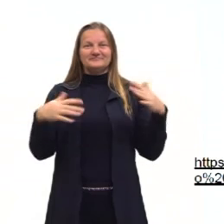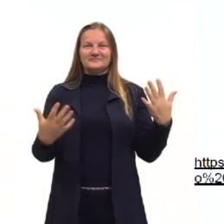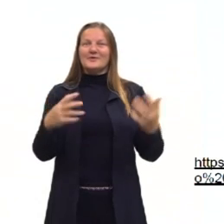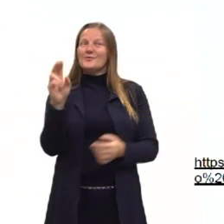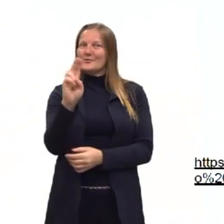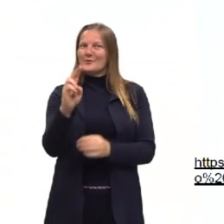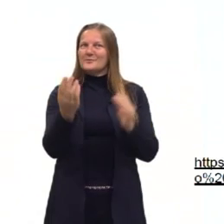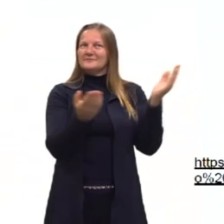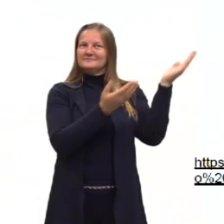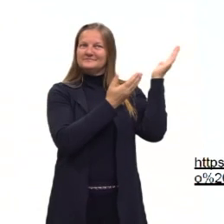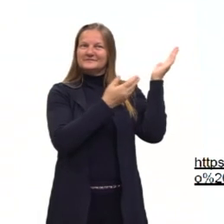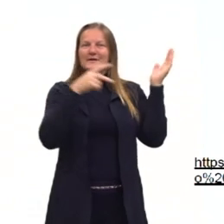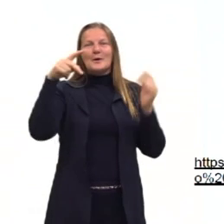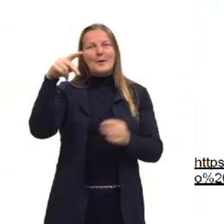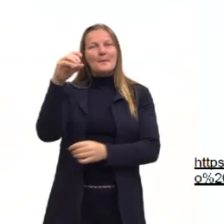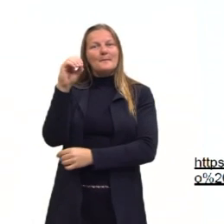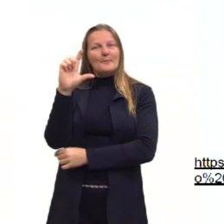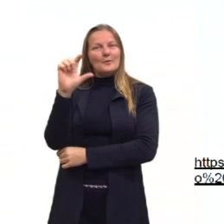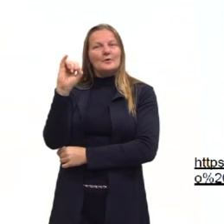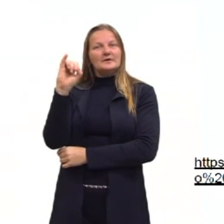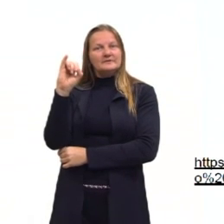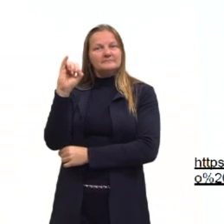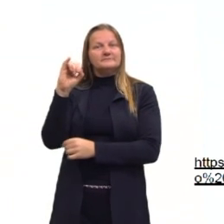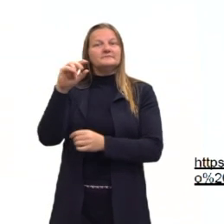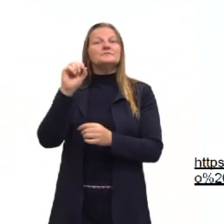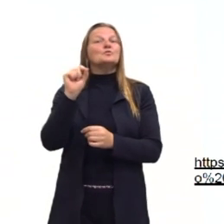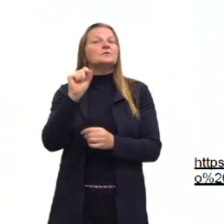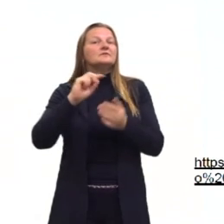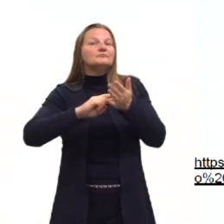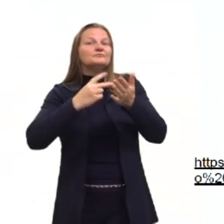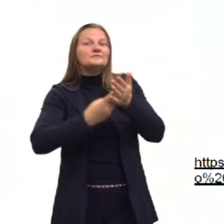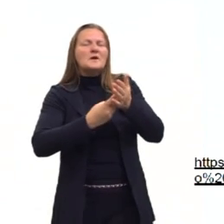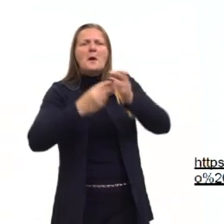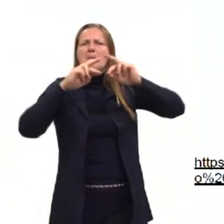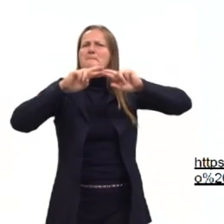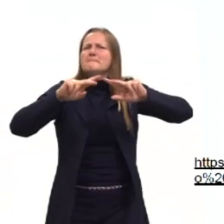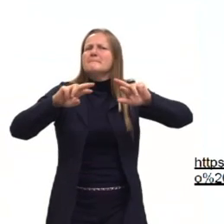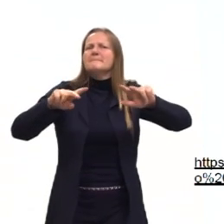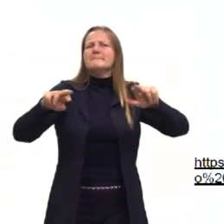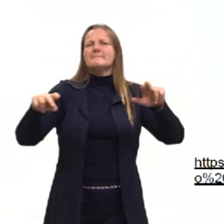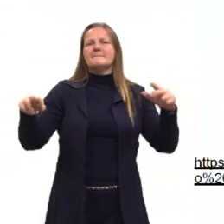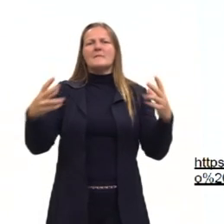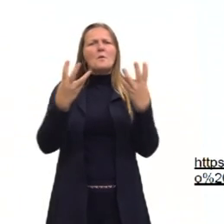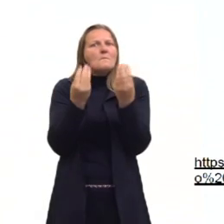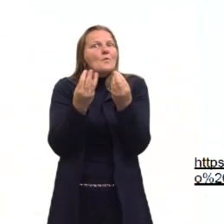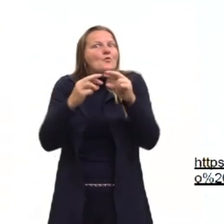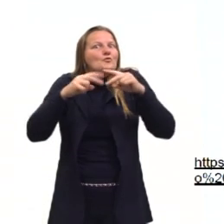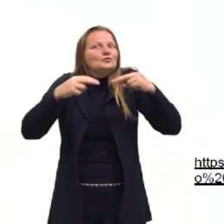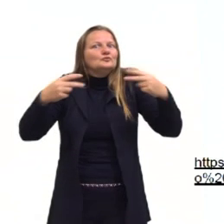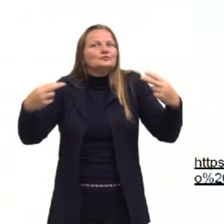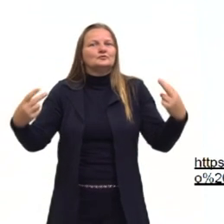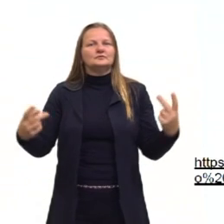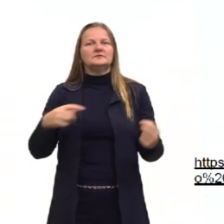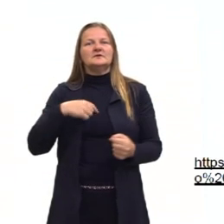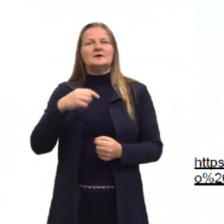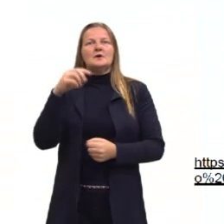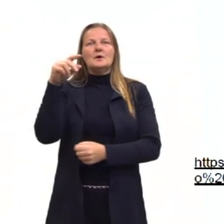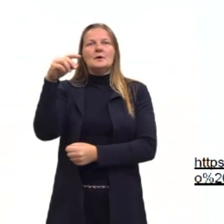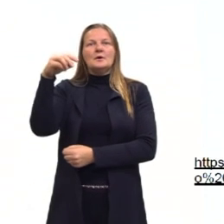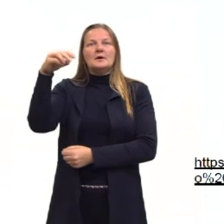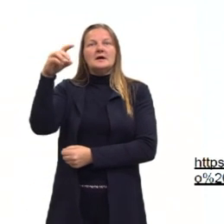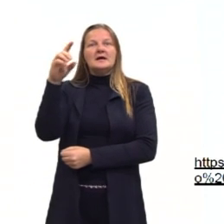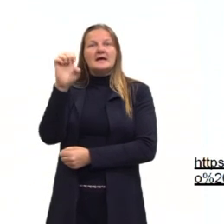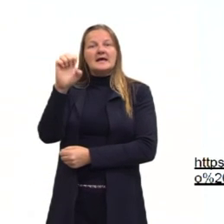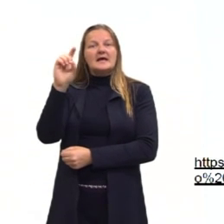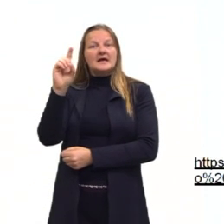nome então ele vem do latim poli, que significa muitos, e edro, que significa face. Então